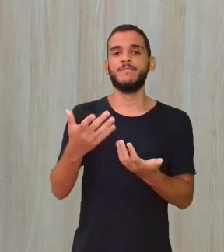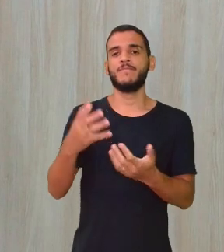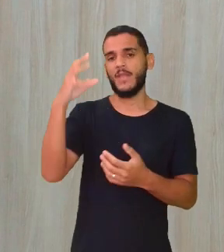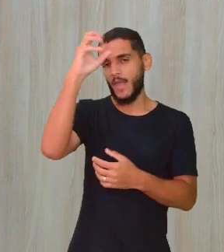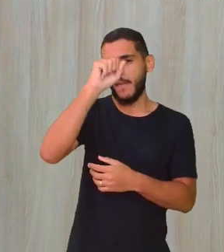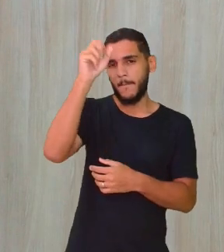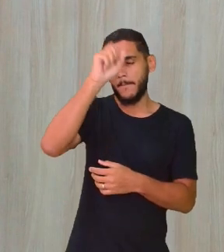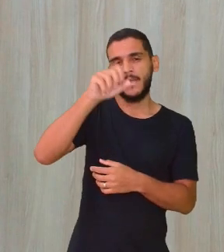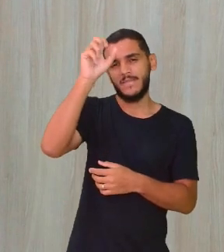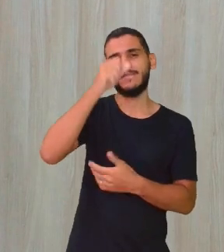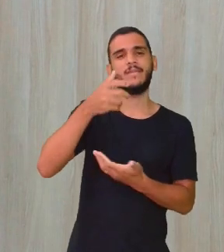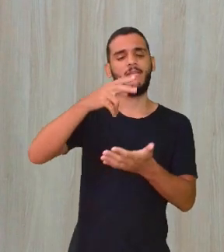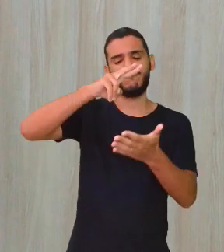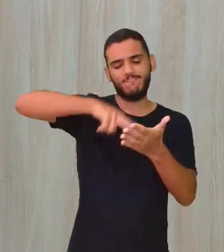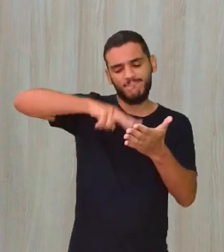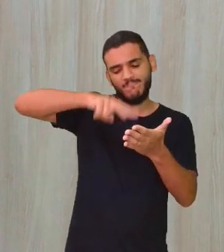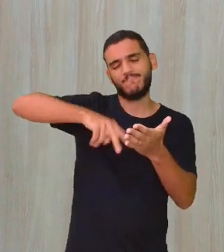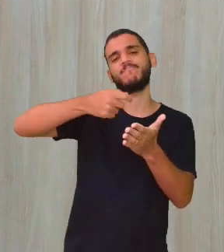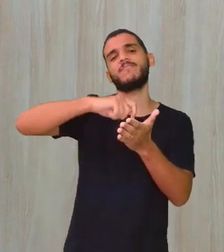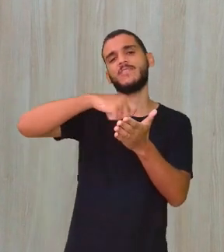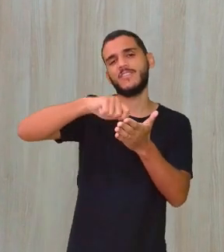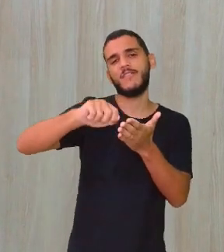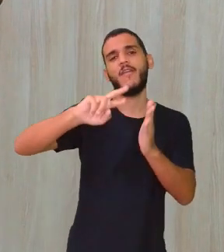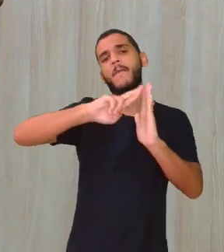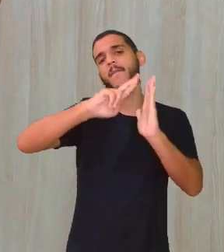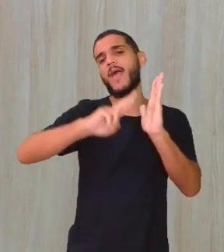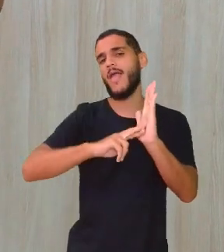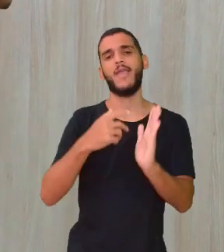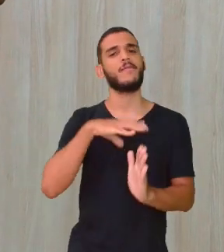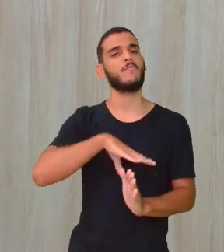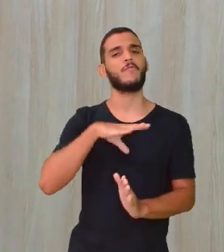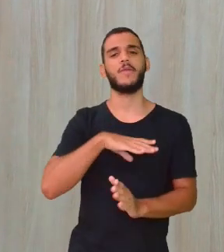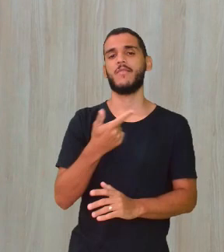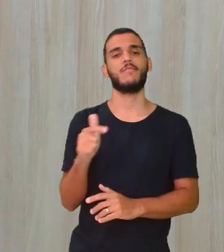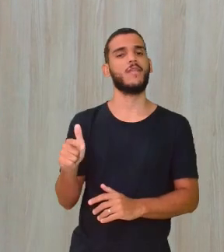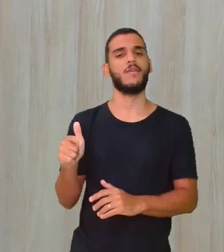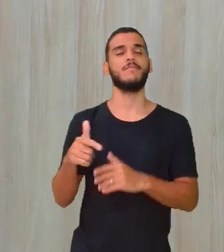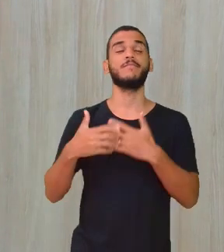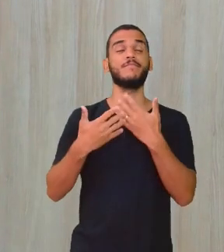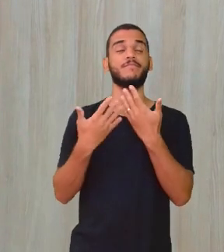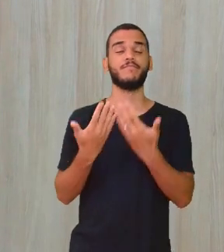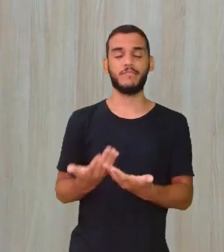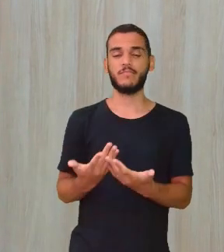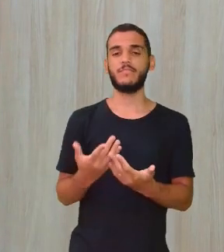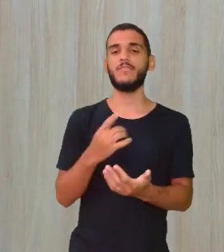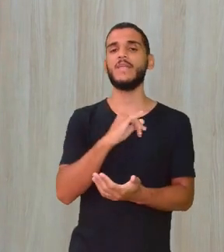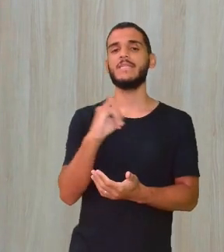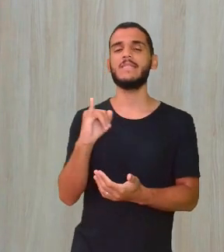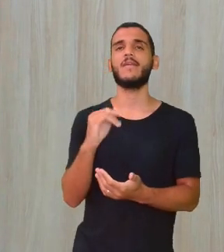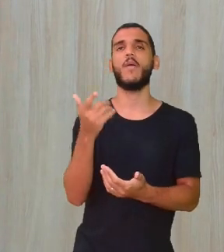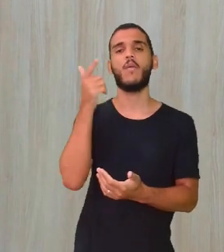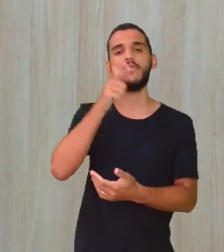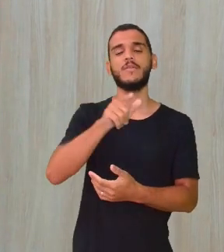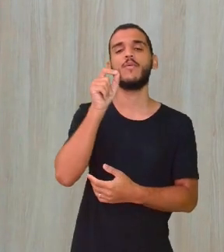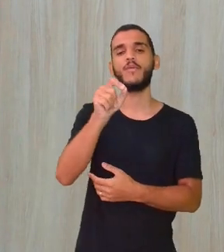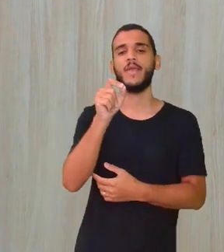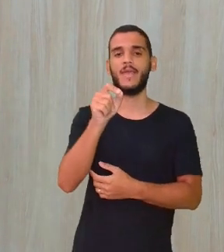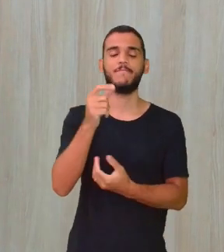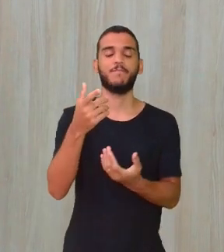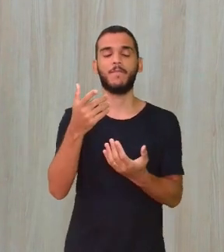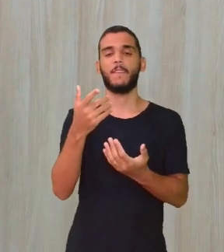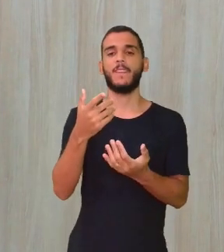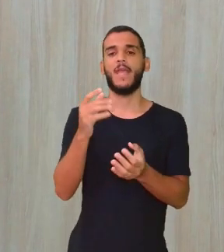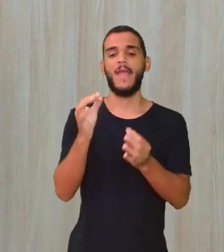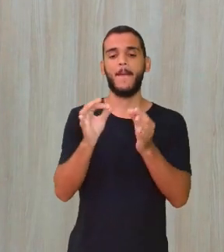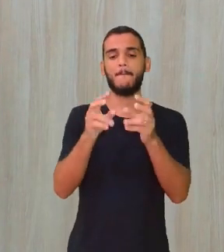mundo das letras. Então, veja, mesmo que a gente consiga marcar aqui diversos desvios, em tese, desvios